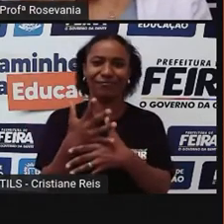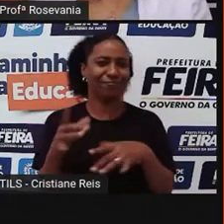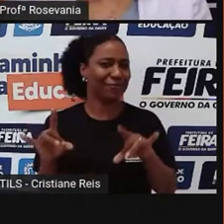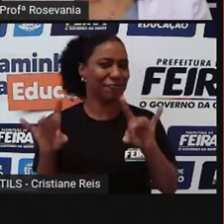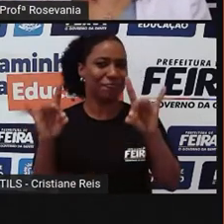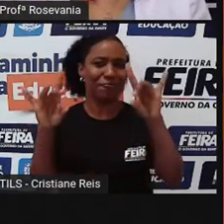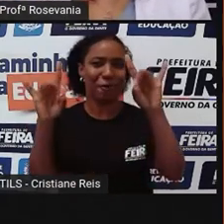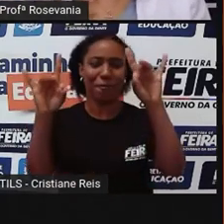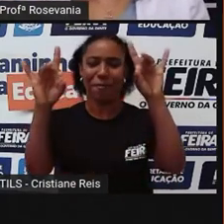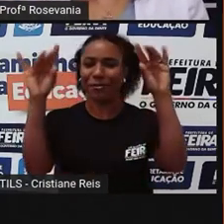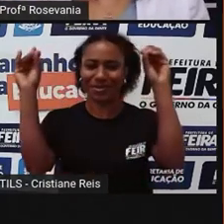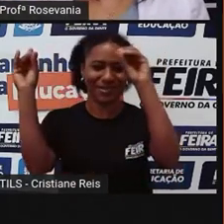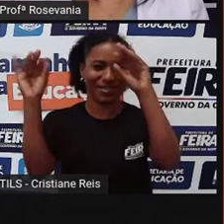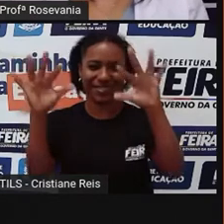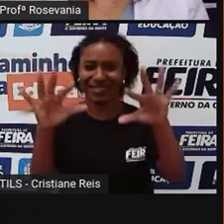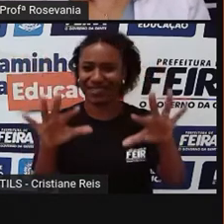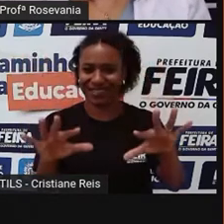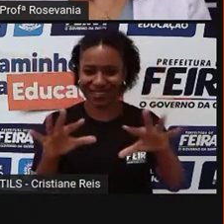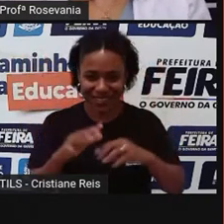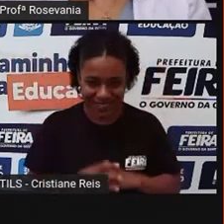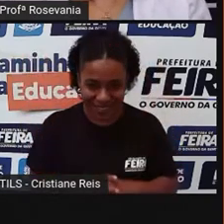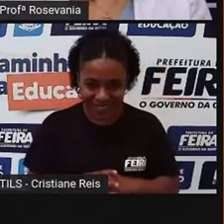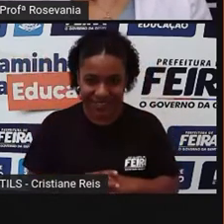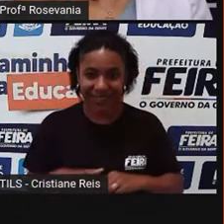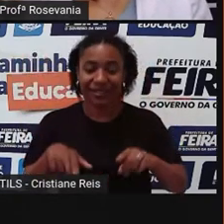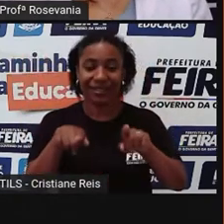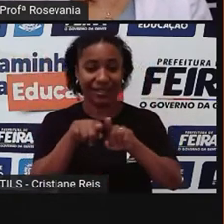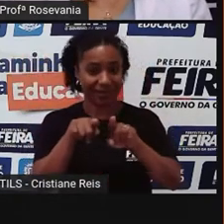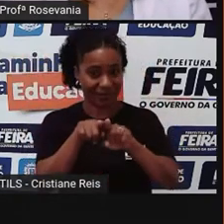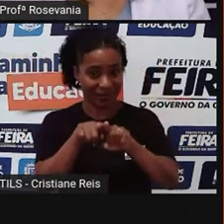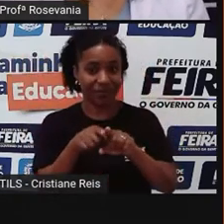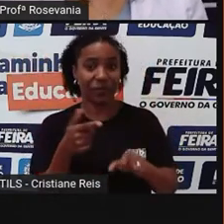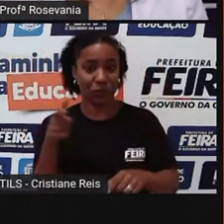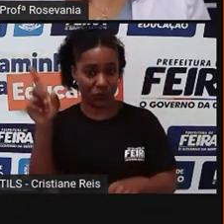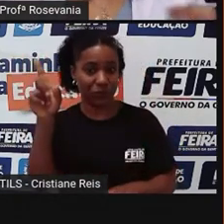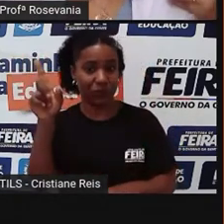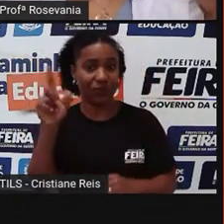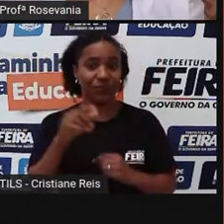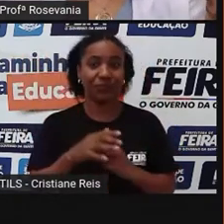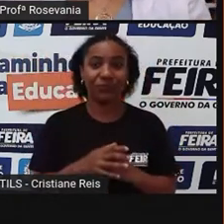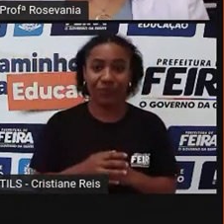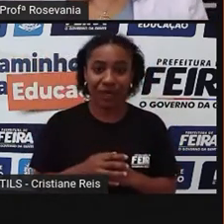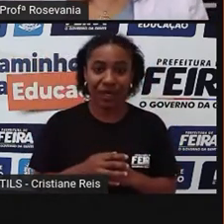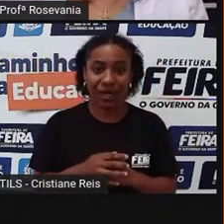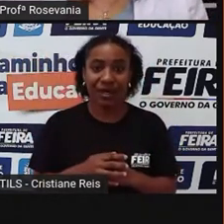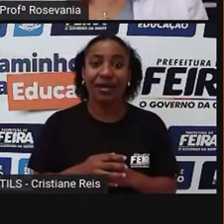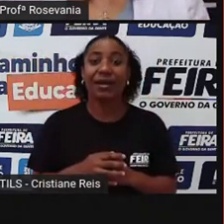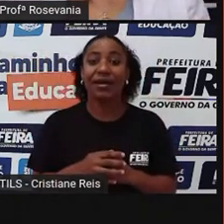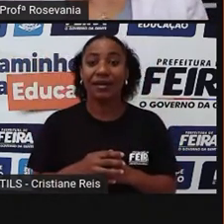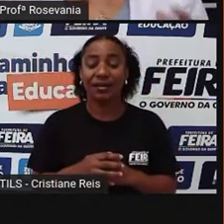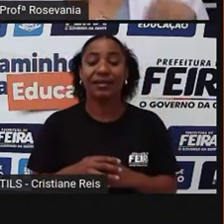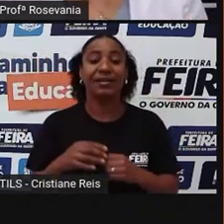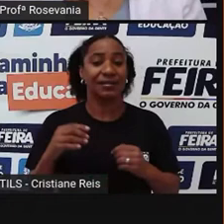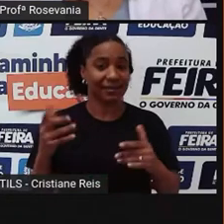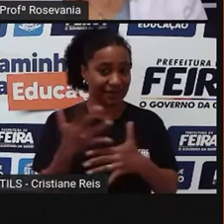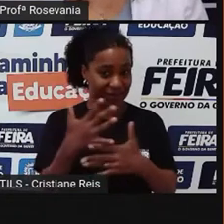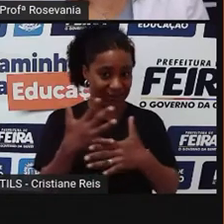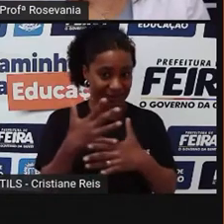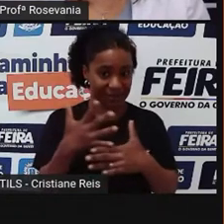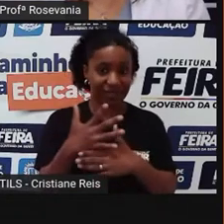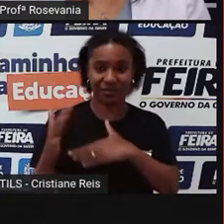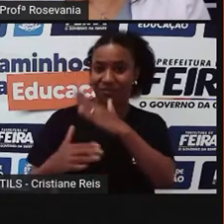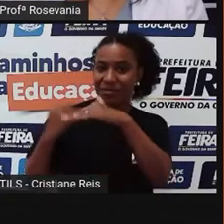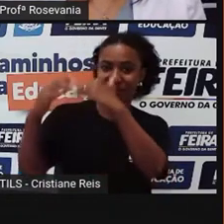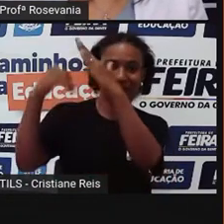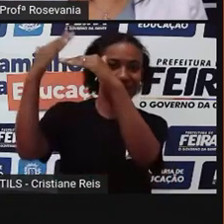de rua, nome de cidade, né? Aqui pra gente, né? Em homenagem pra ela. Cidade progresso, foi Jânio Quadros